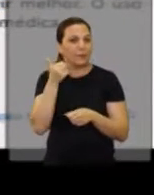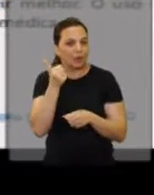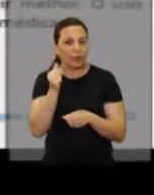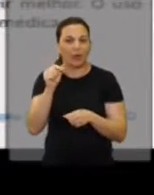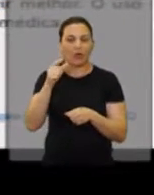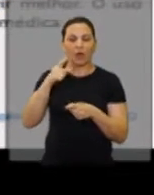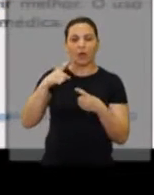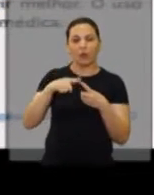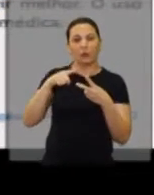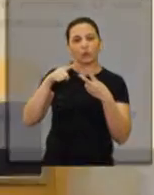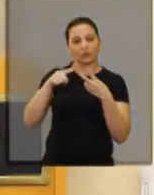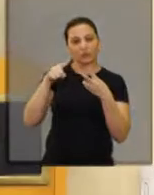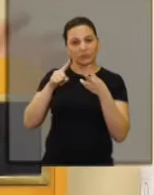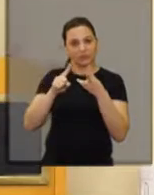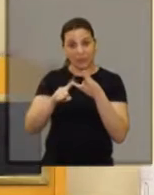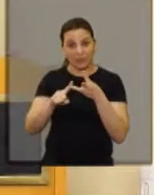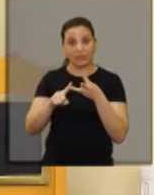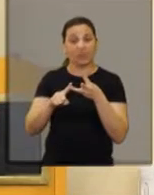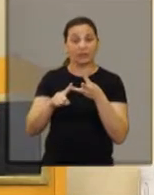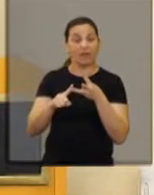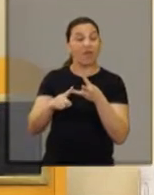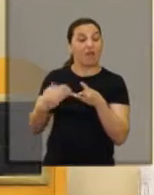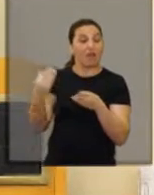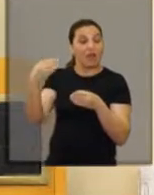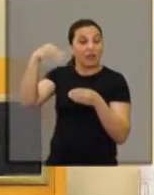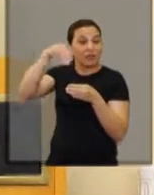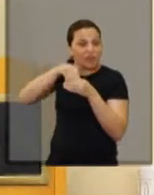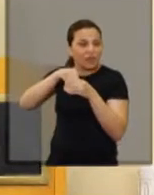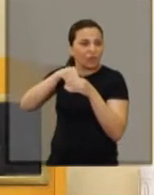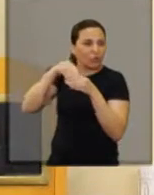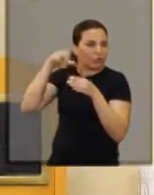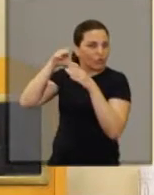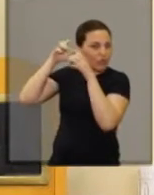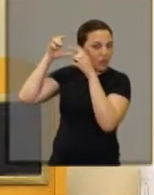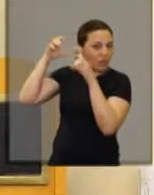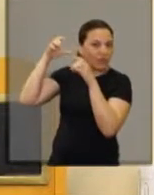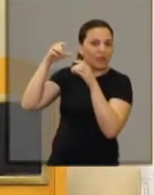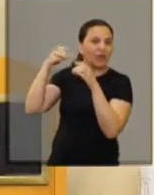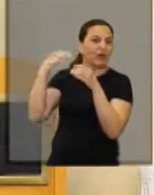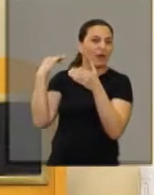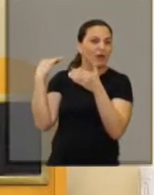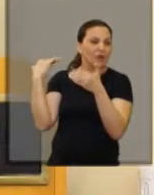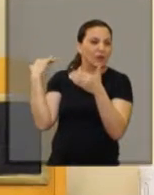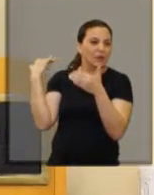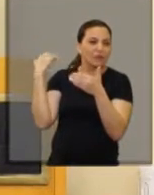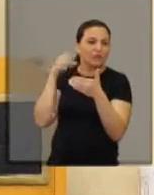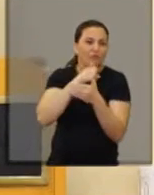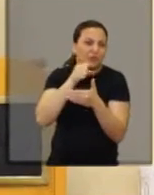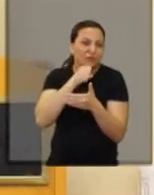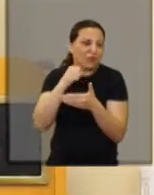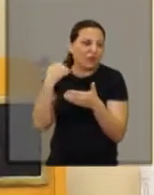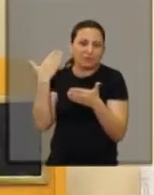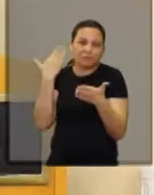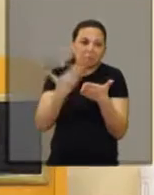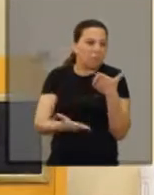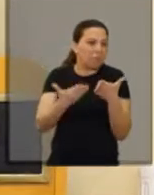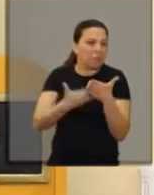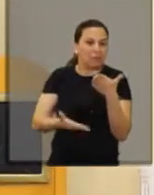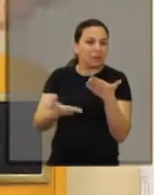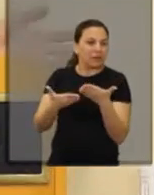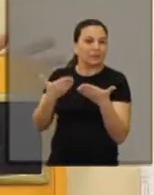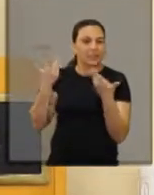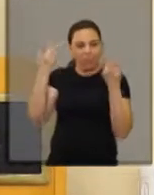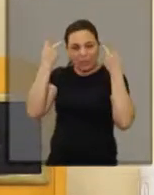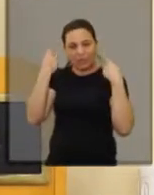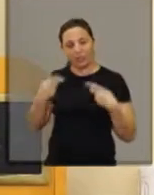Outro tipo de perda auditiva é a surdez central, ela ocorre à medida que envelhecemos, faz parte de um processo natural